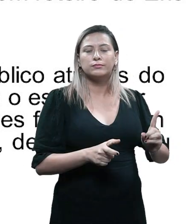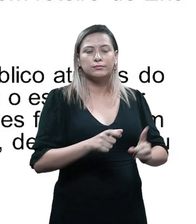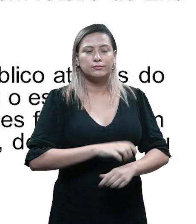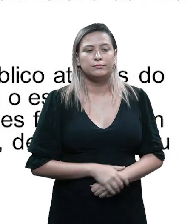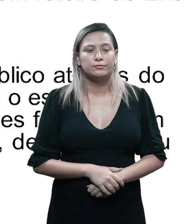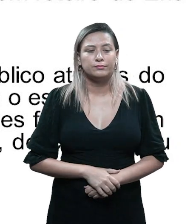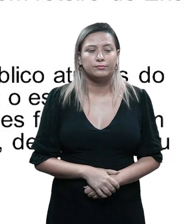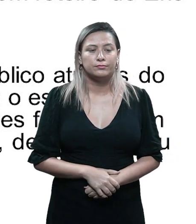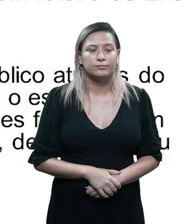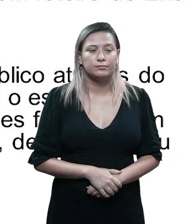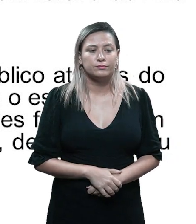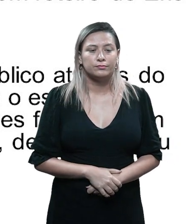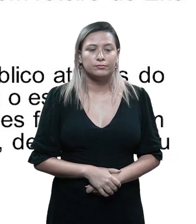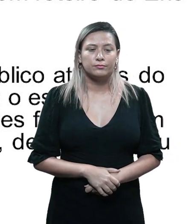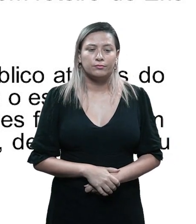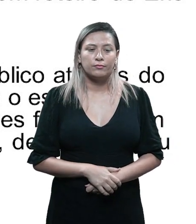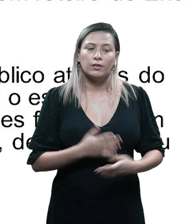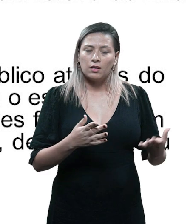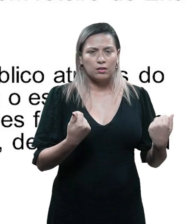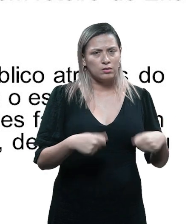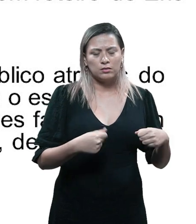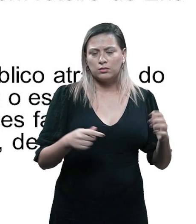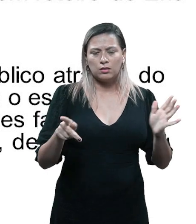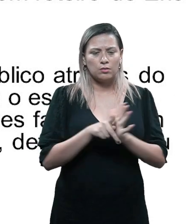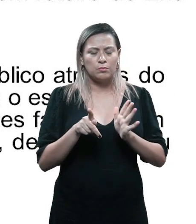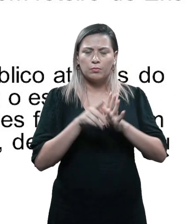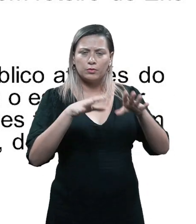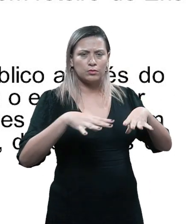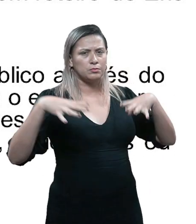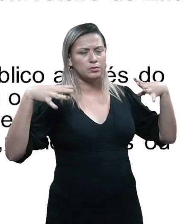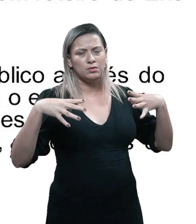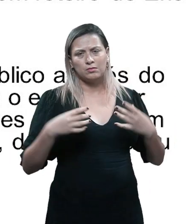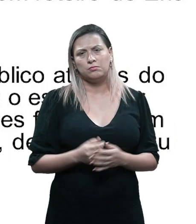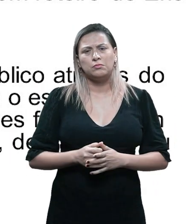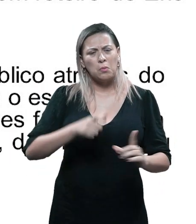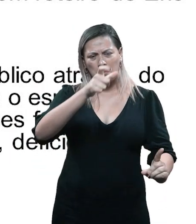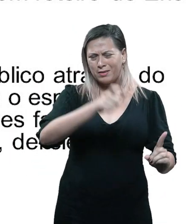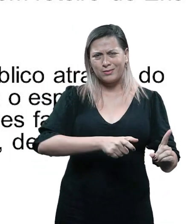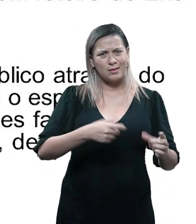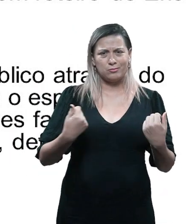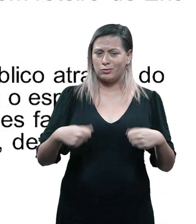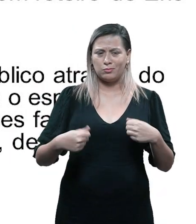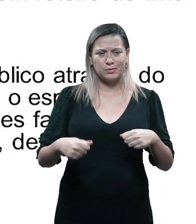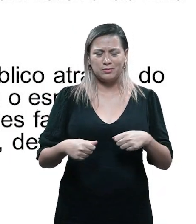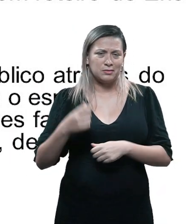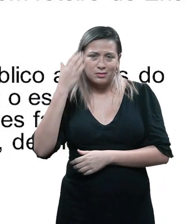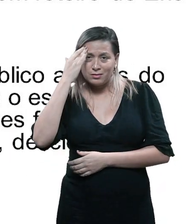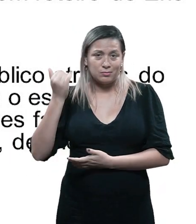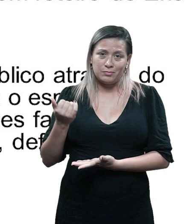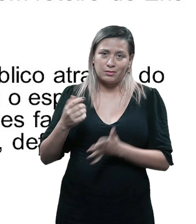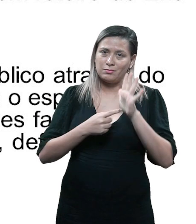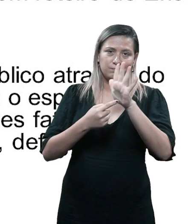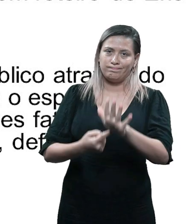só é necessária mesmo ao espectador. O personagem não precisa ter essa noção